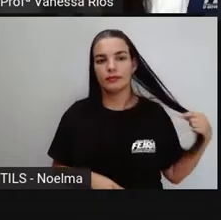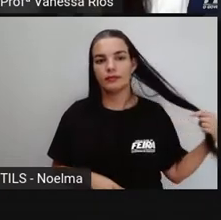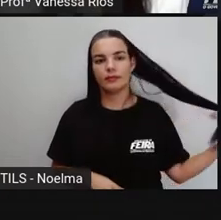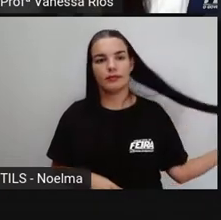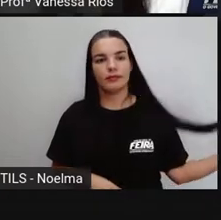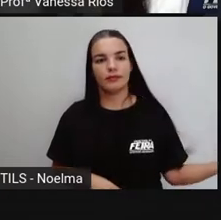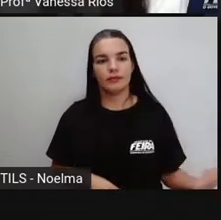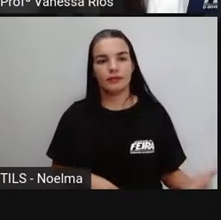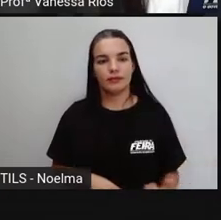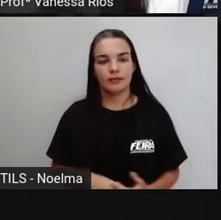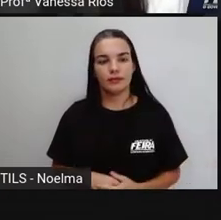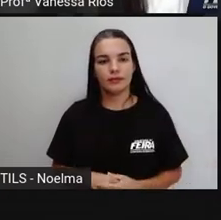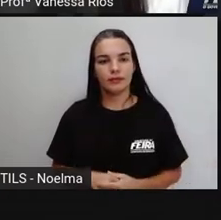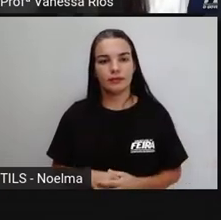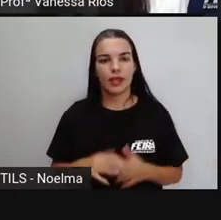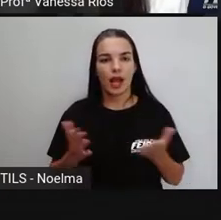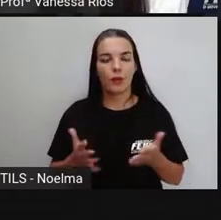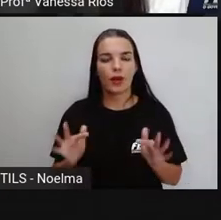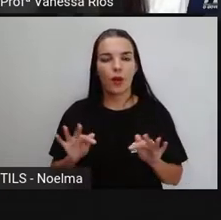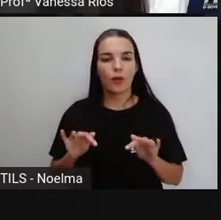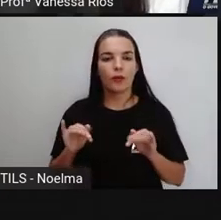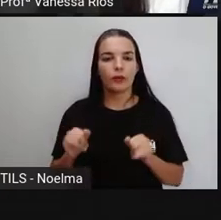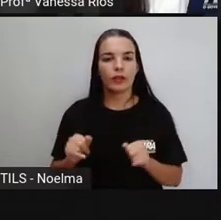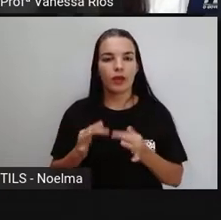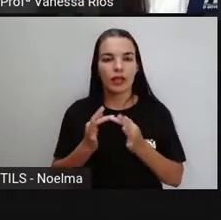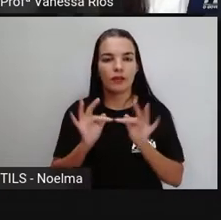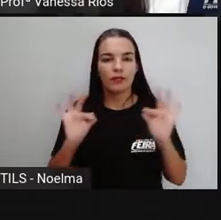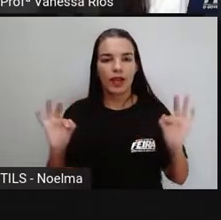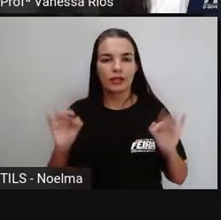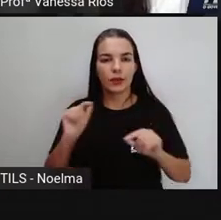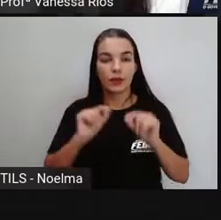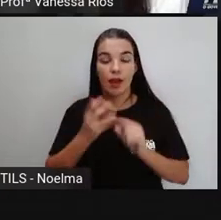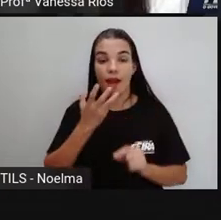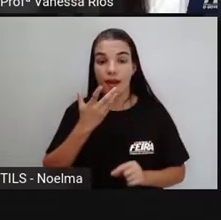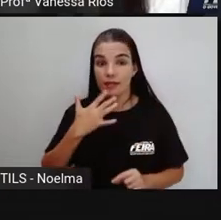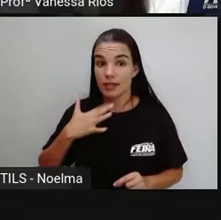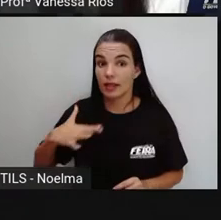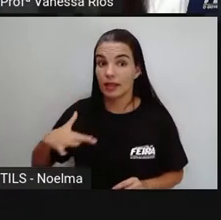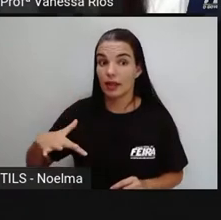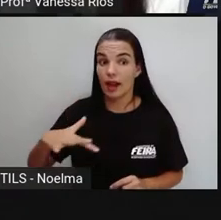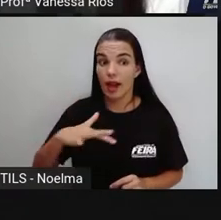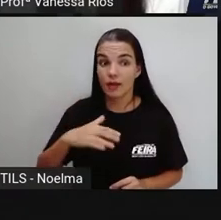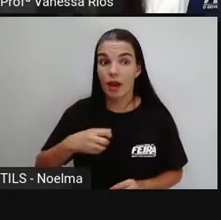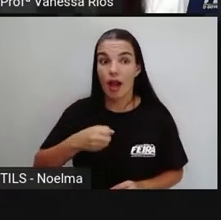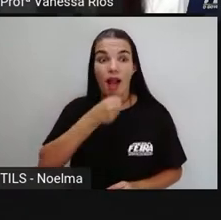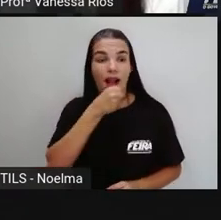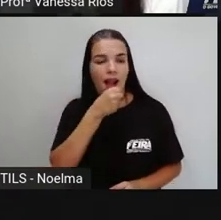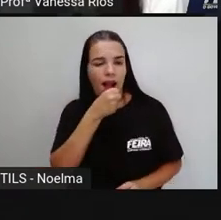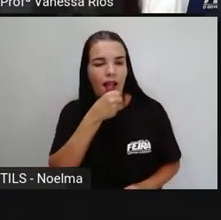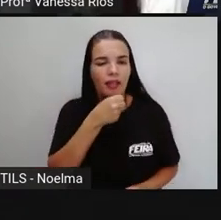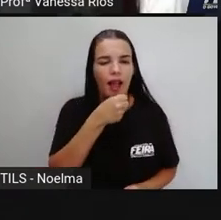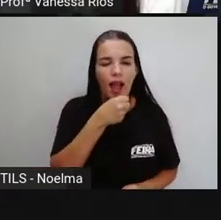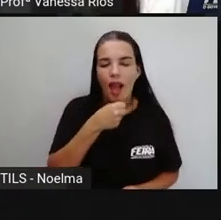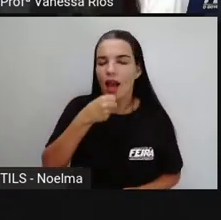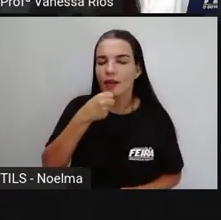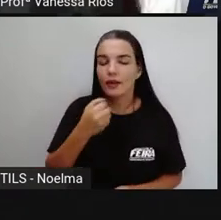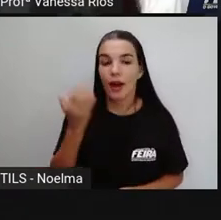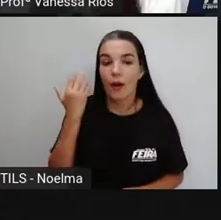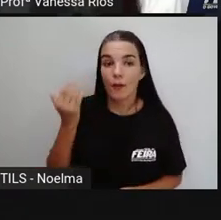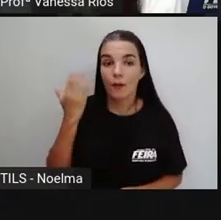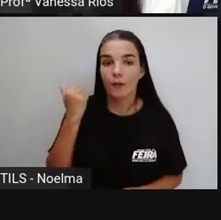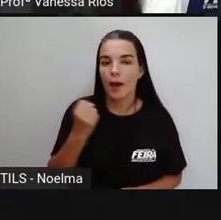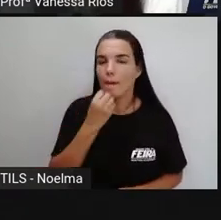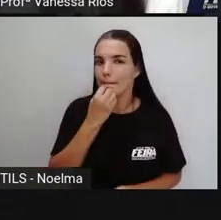E por último, a Pró escreveu aqui outra frase. As crianças cantaram uma bela canção.